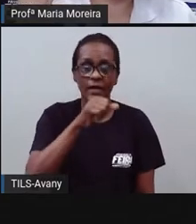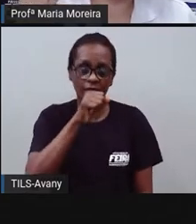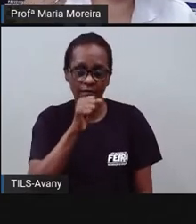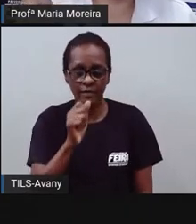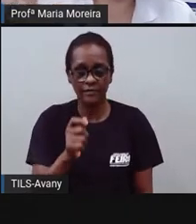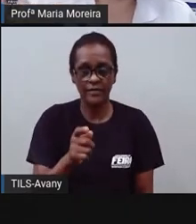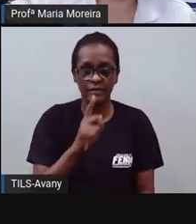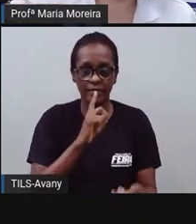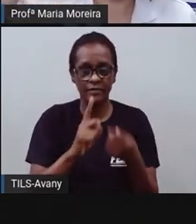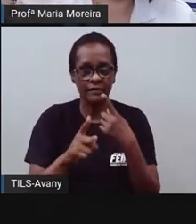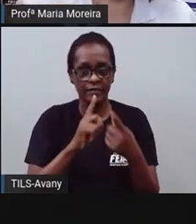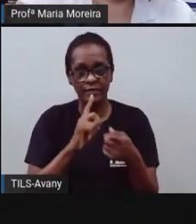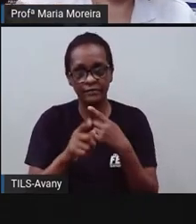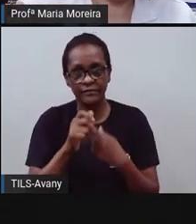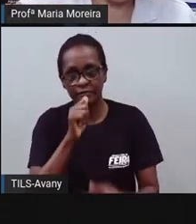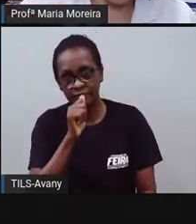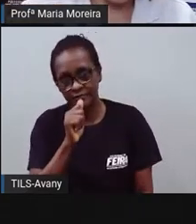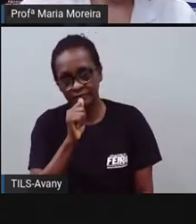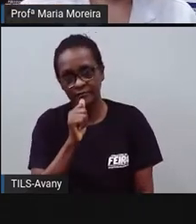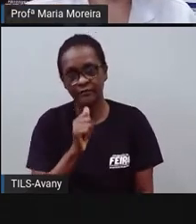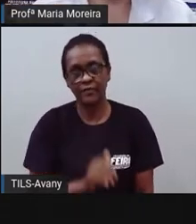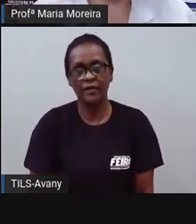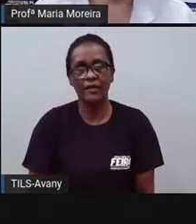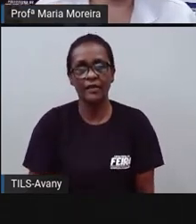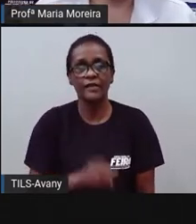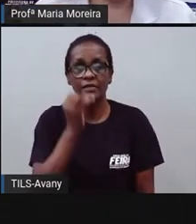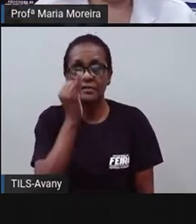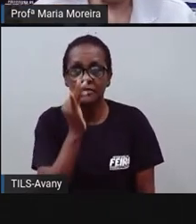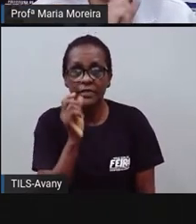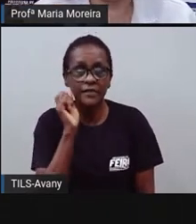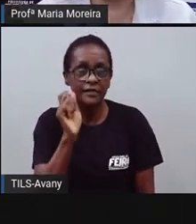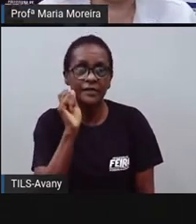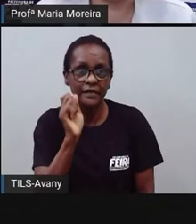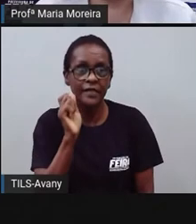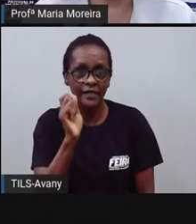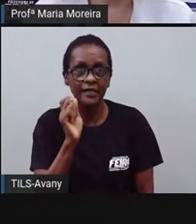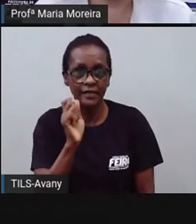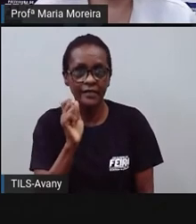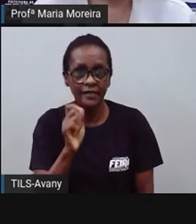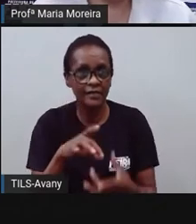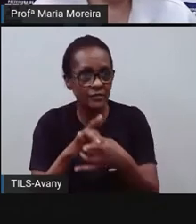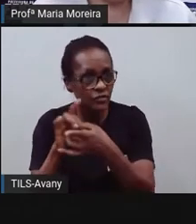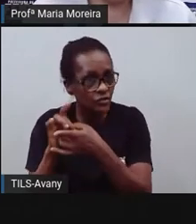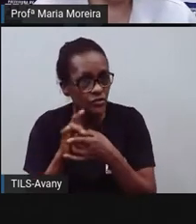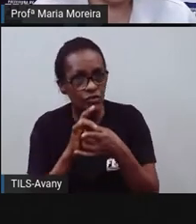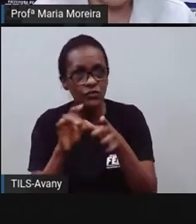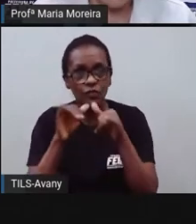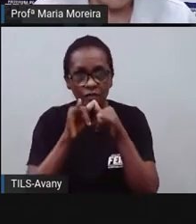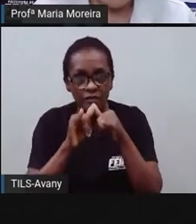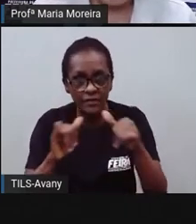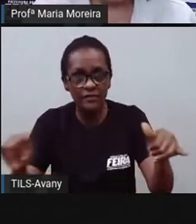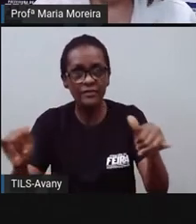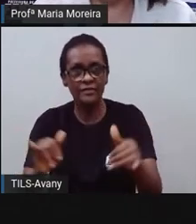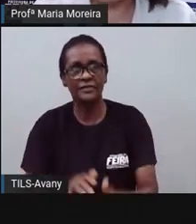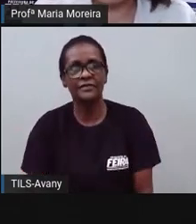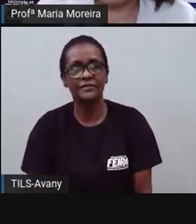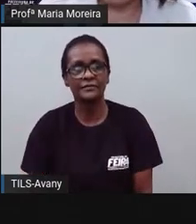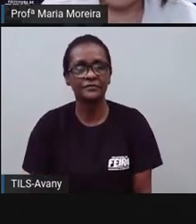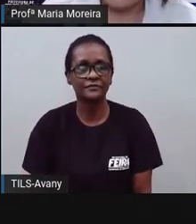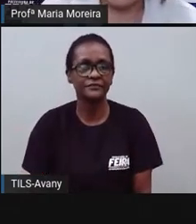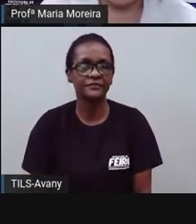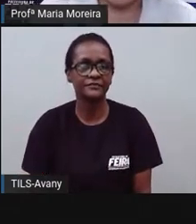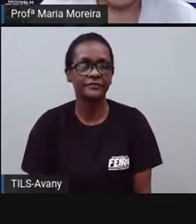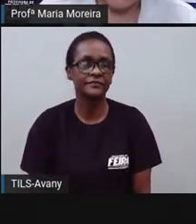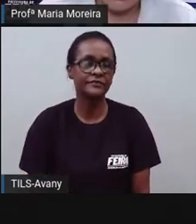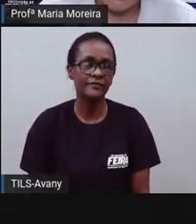o quê? Preferência para que uma outra pessoa escreva essa notícia para ela não ser tendenciosa. Por que que ela não